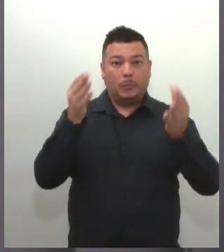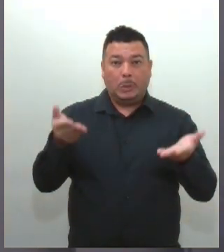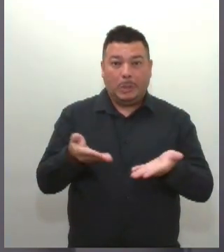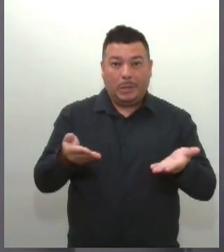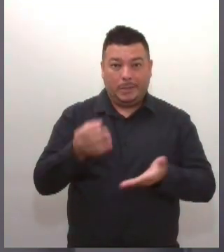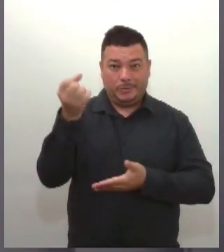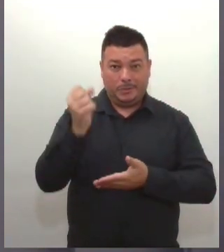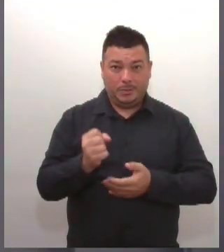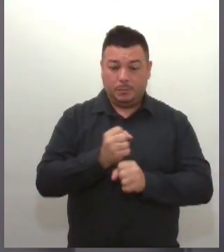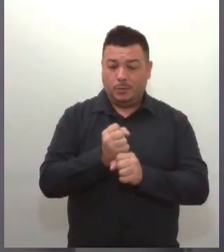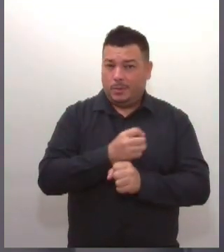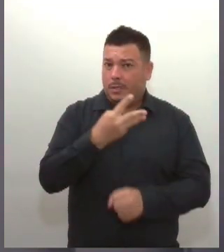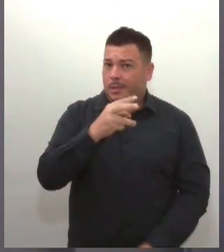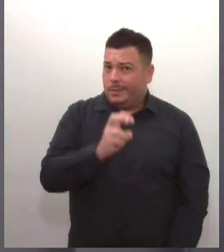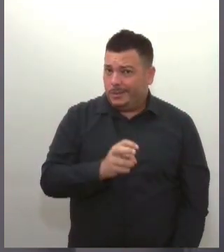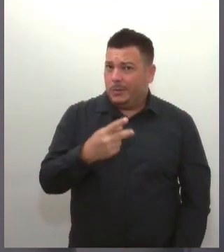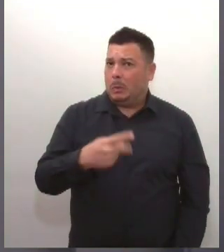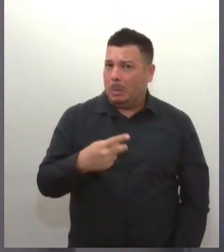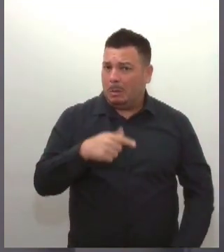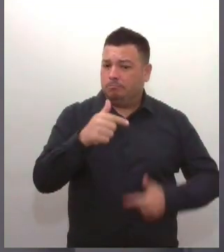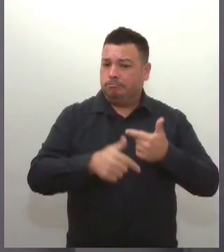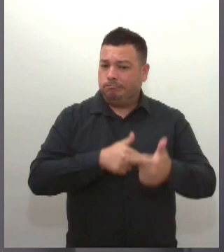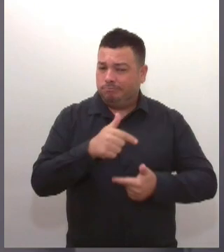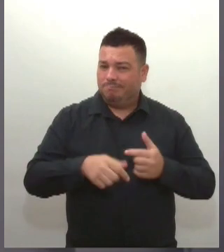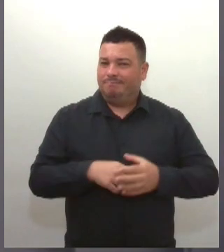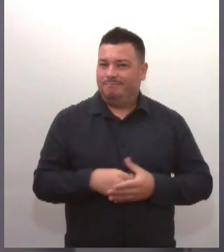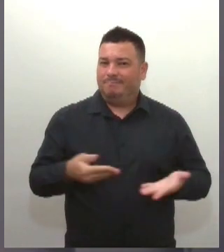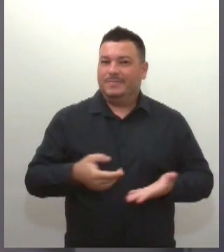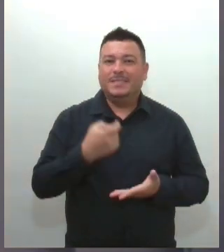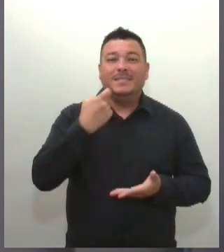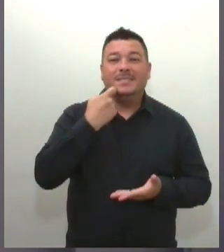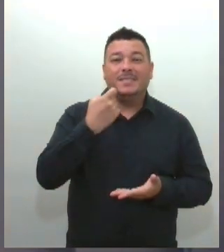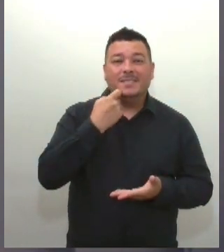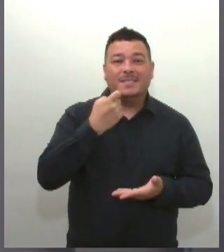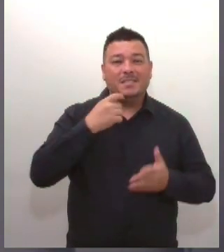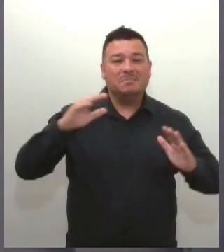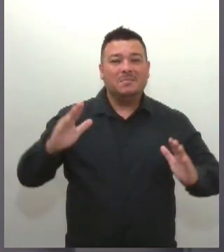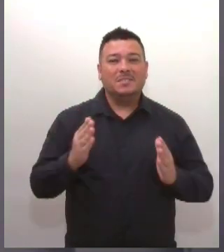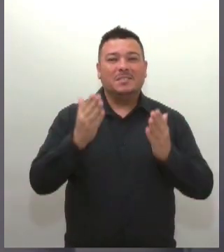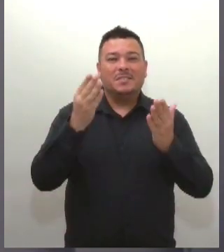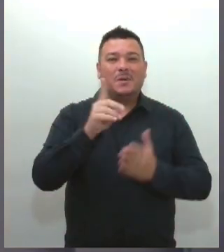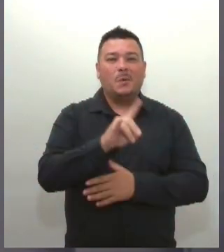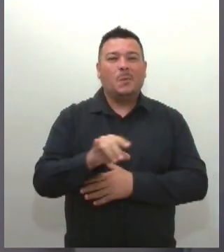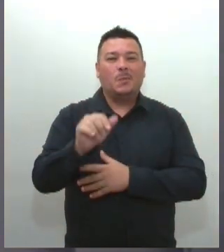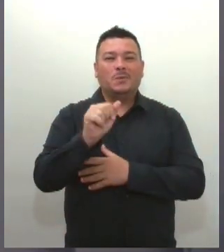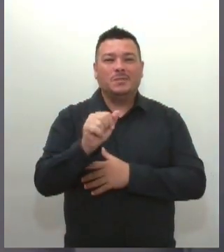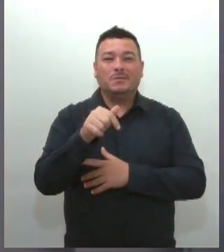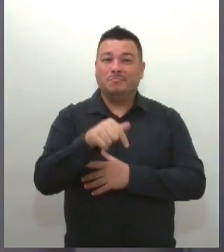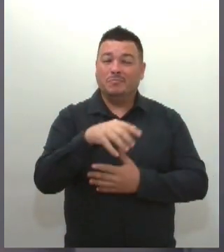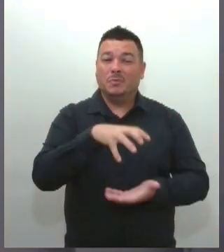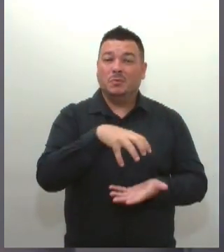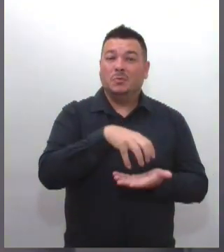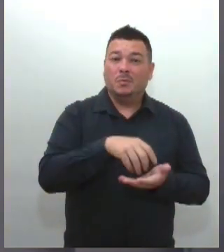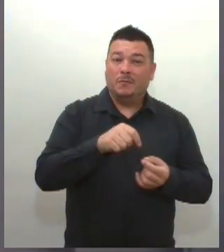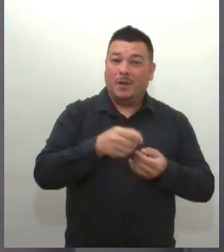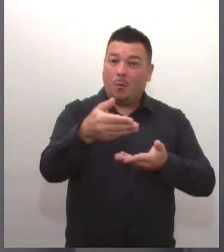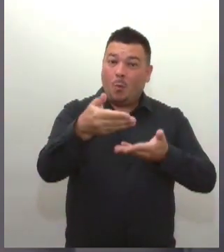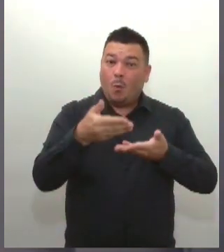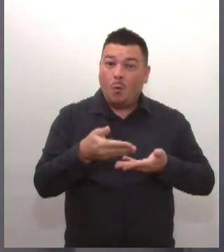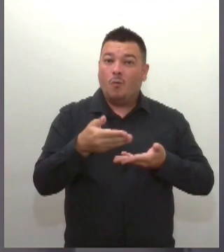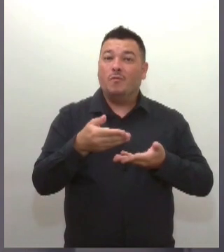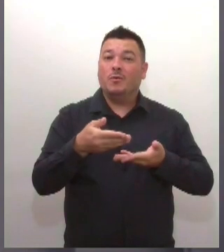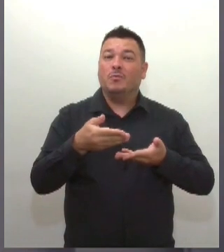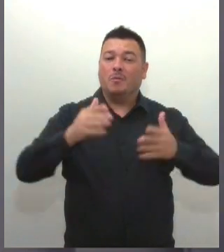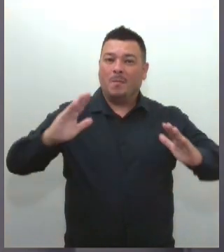atividades no Estado. Nesta sexta-feira, para celebrar a data, a entidade faz um convite para a cerimônia comemorativa